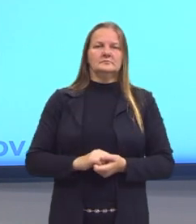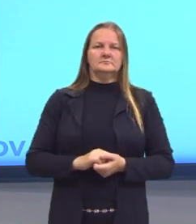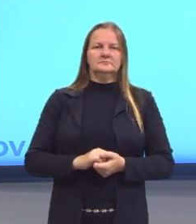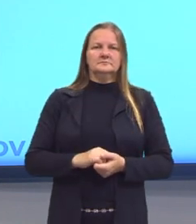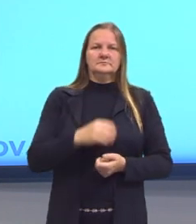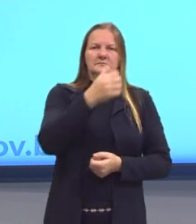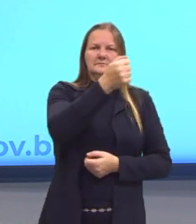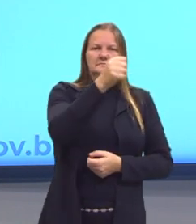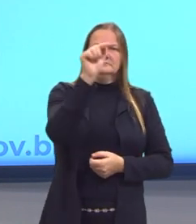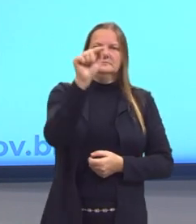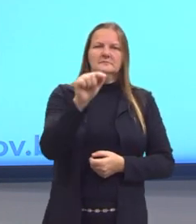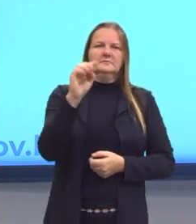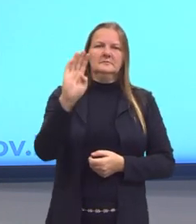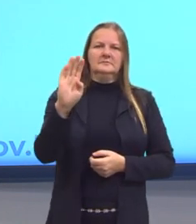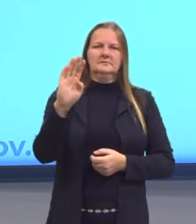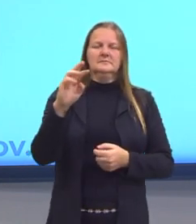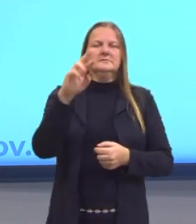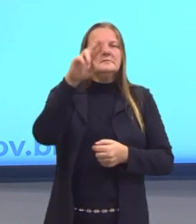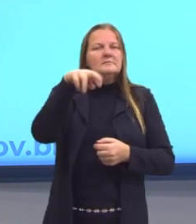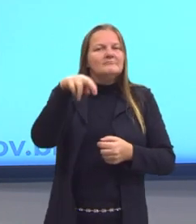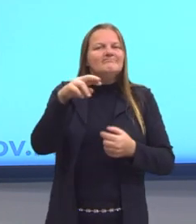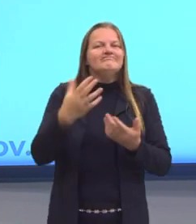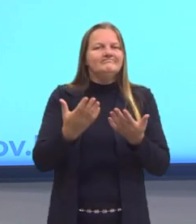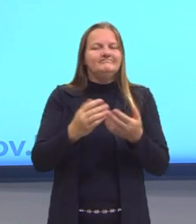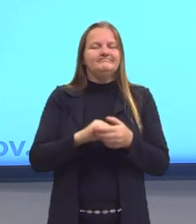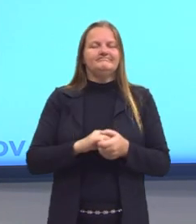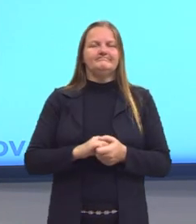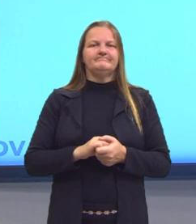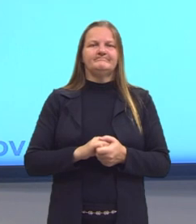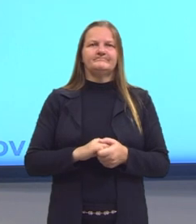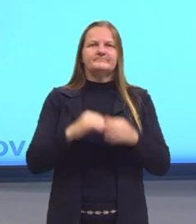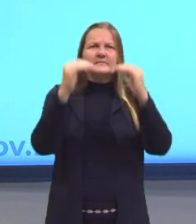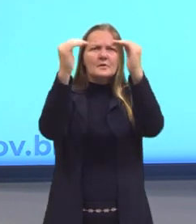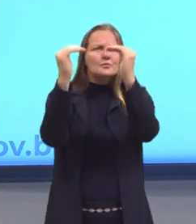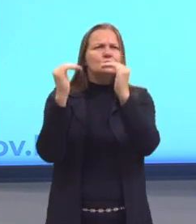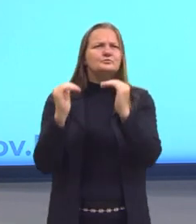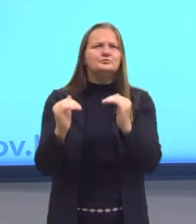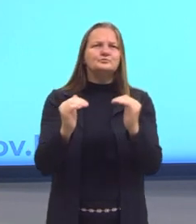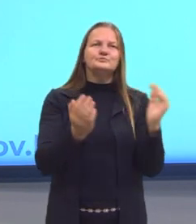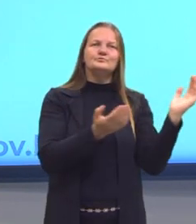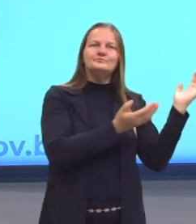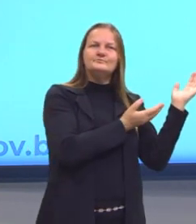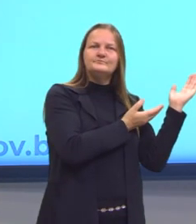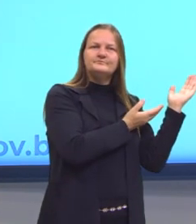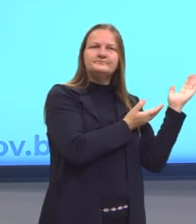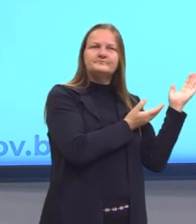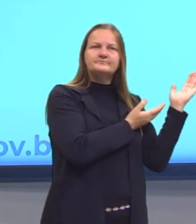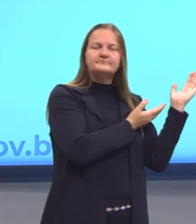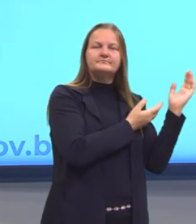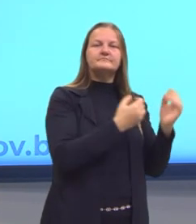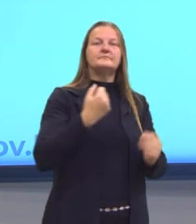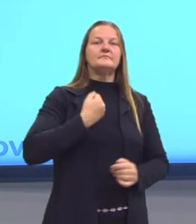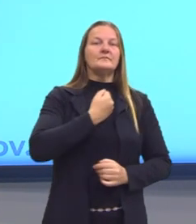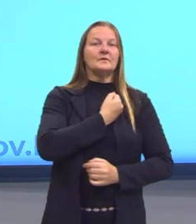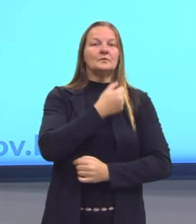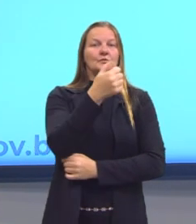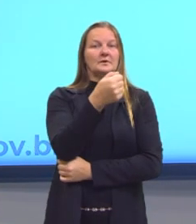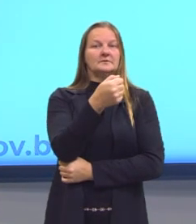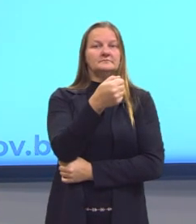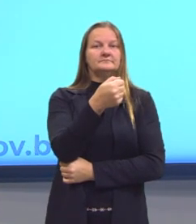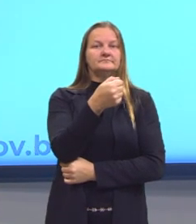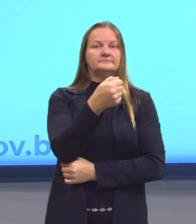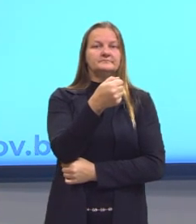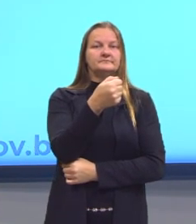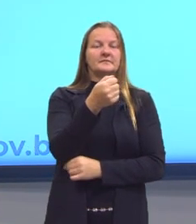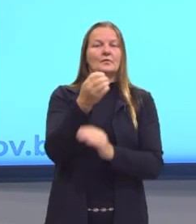representando a nossa razão. Aqui abaixo também fala o seguinte, que o número A pode ser chamado